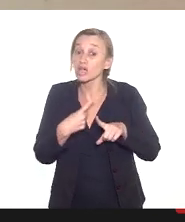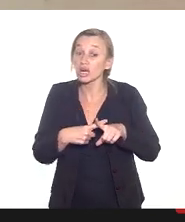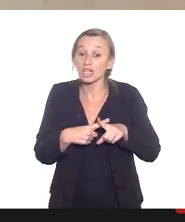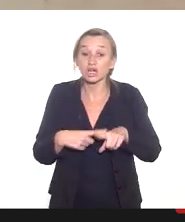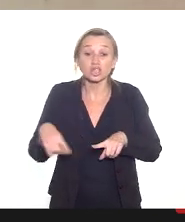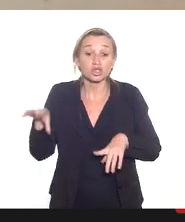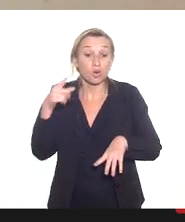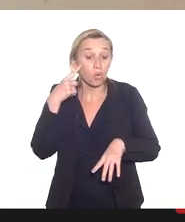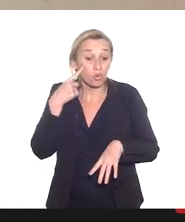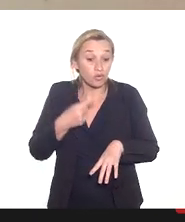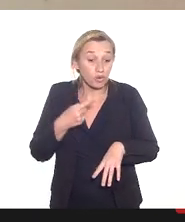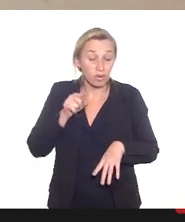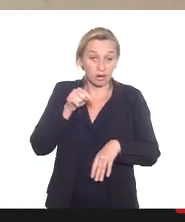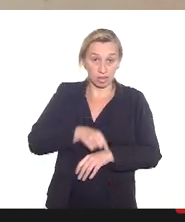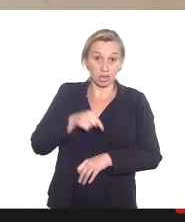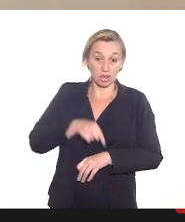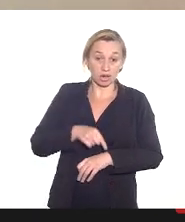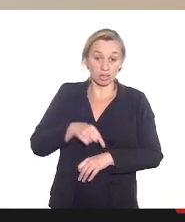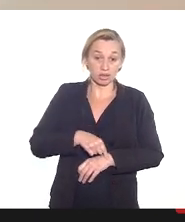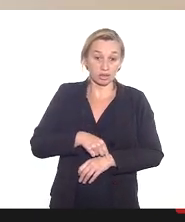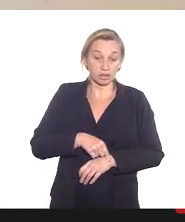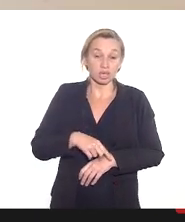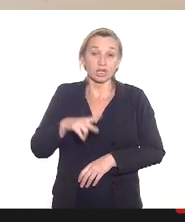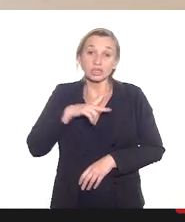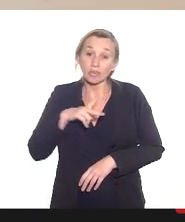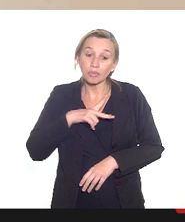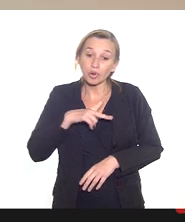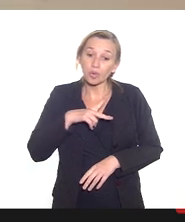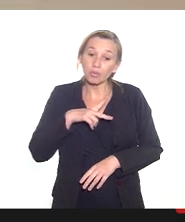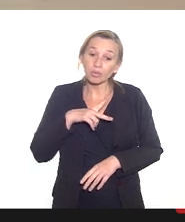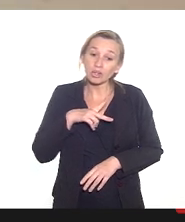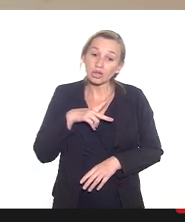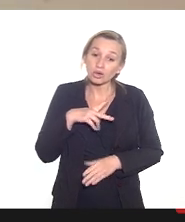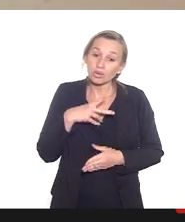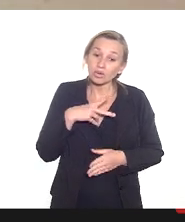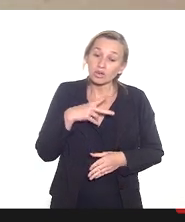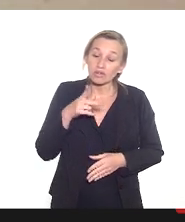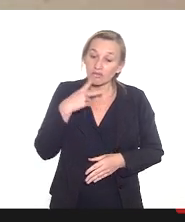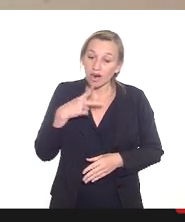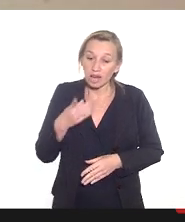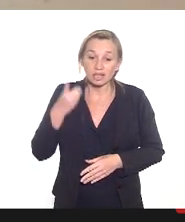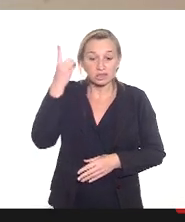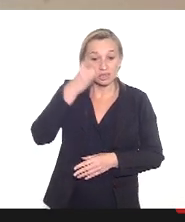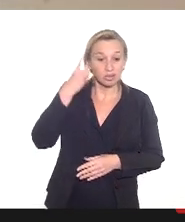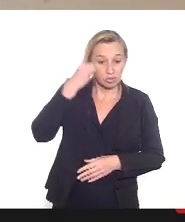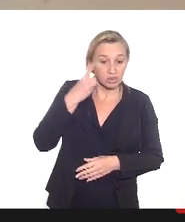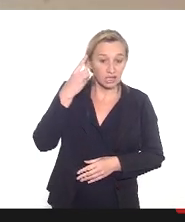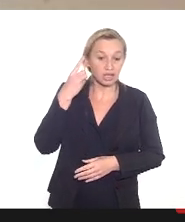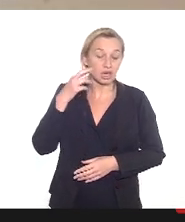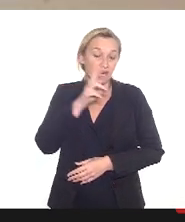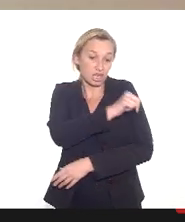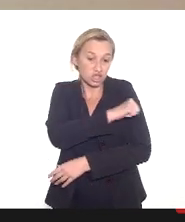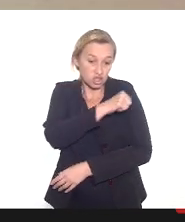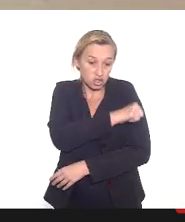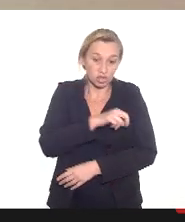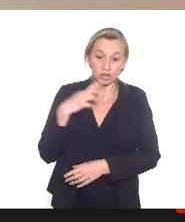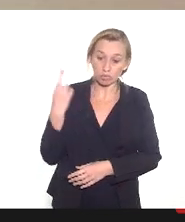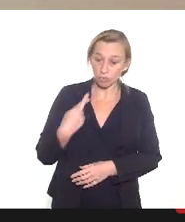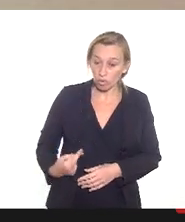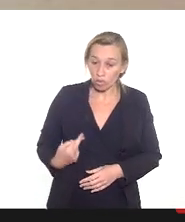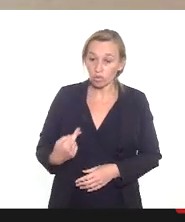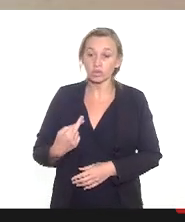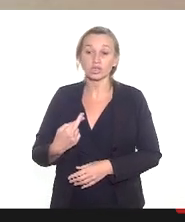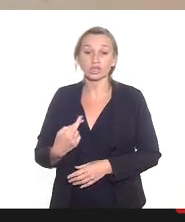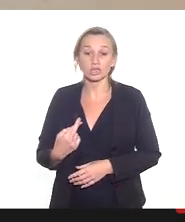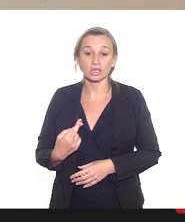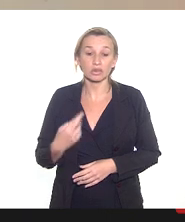ouviu aqui na própria apresentação da deputada Regiane deputada Mônica da Adélia